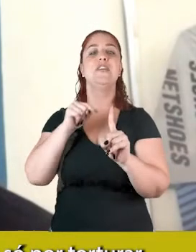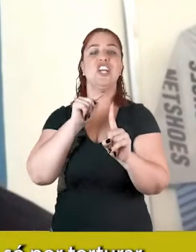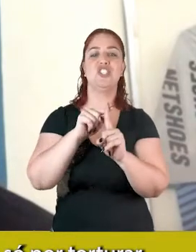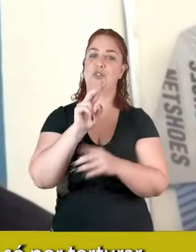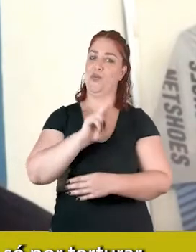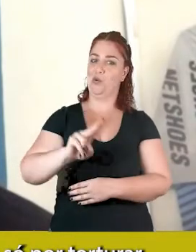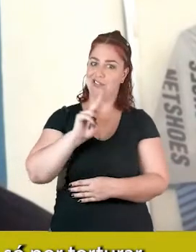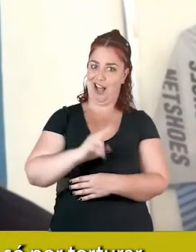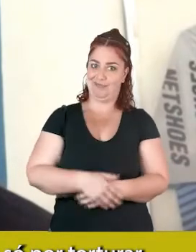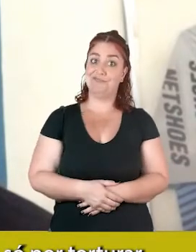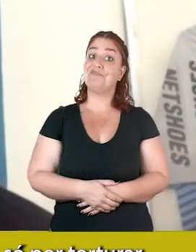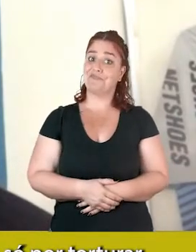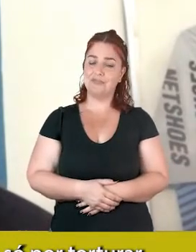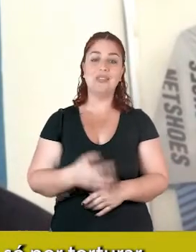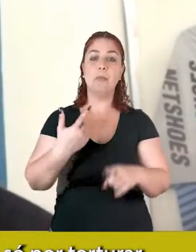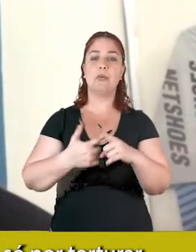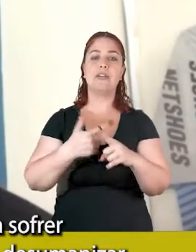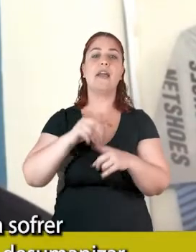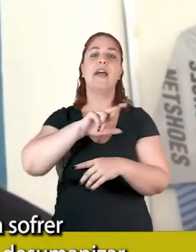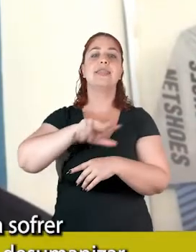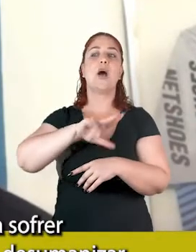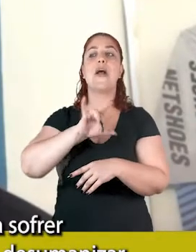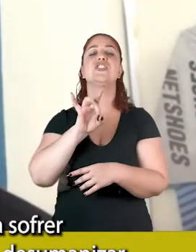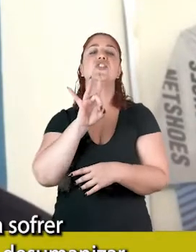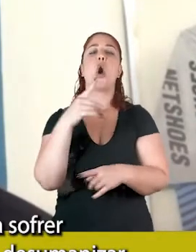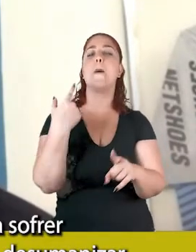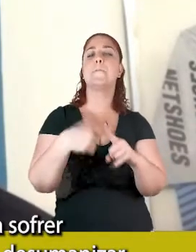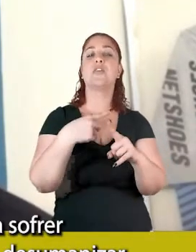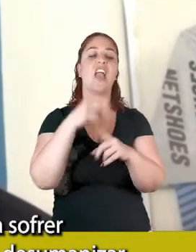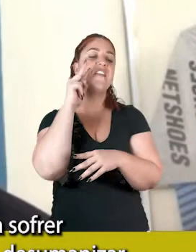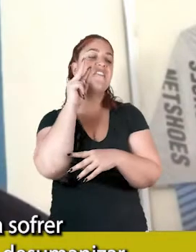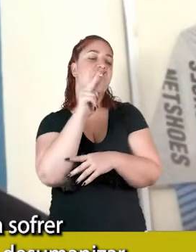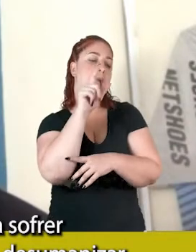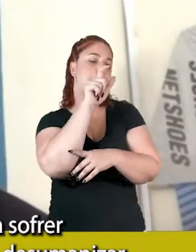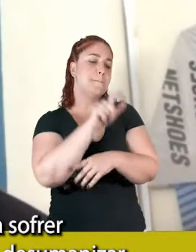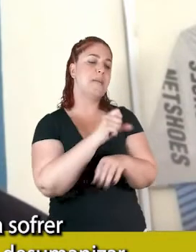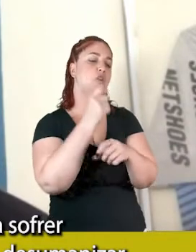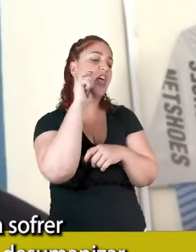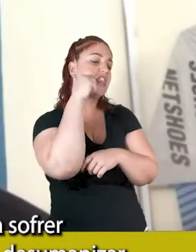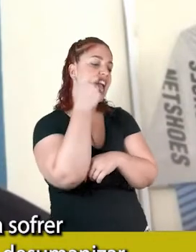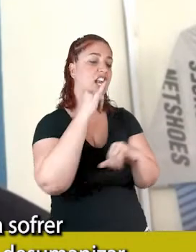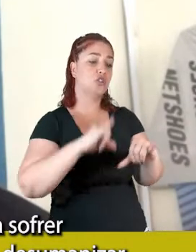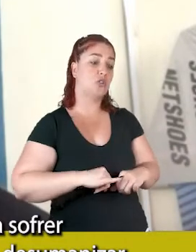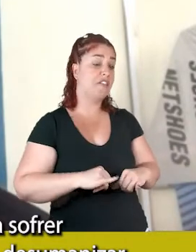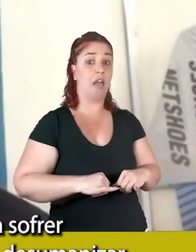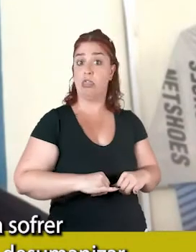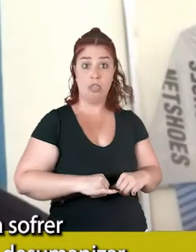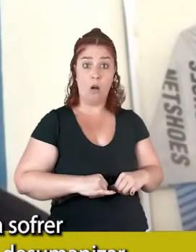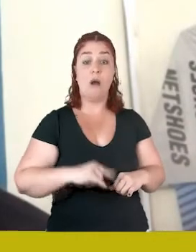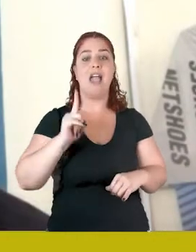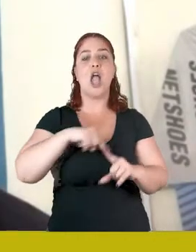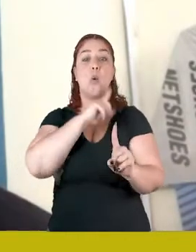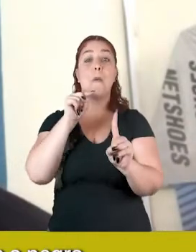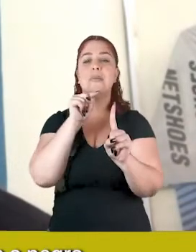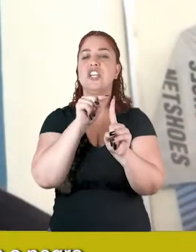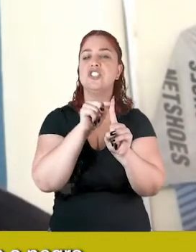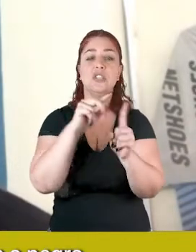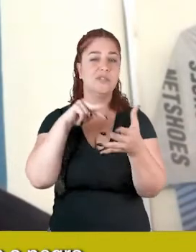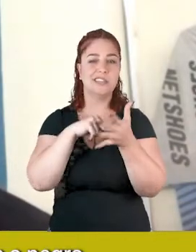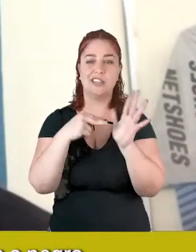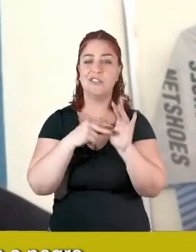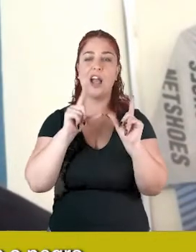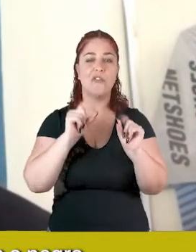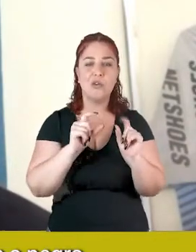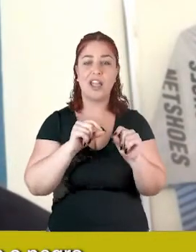porque eles não procuravam só por torturar, só para ver a pessoa sofrer, não, tinha um objetivo, que era desnudar, que